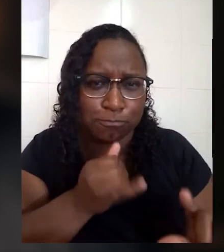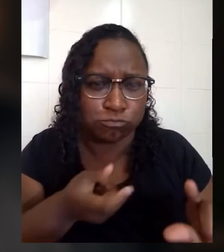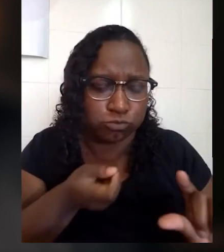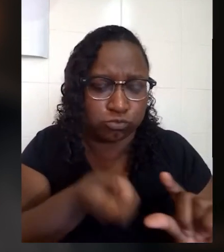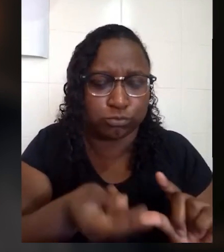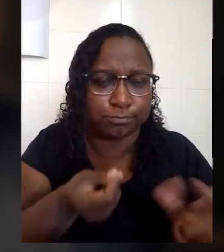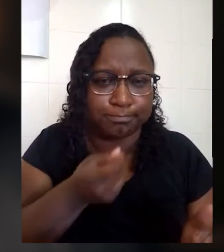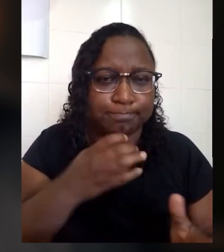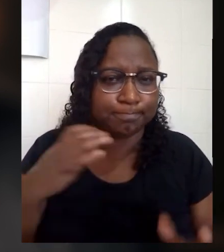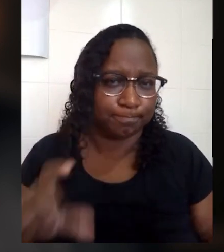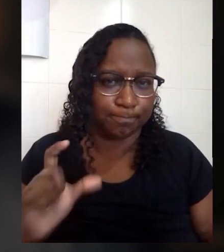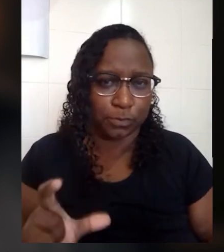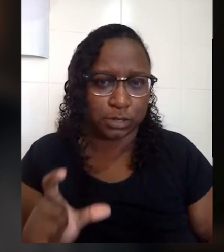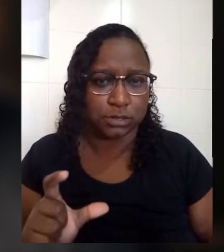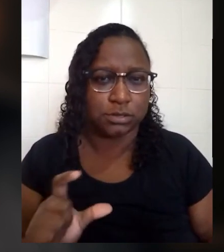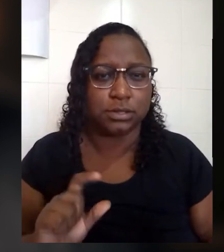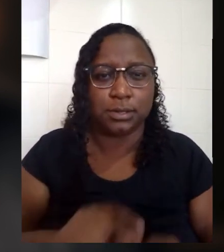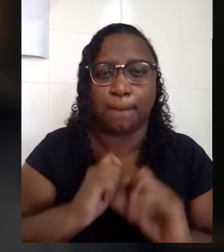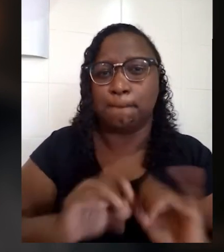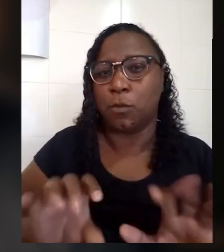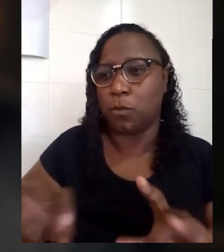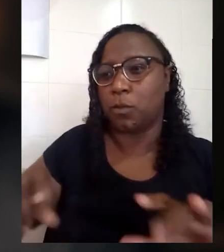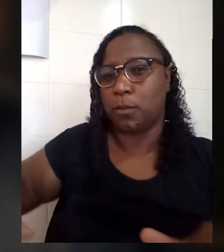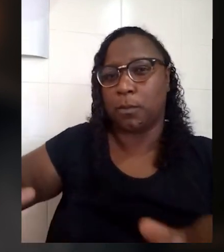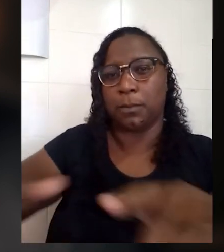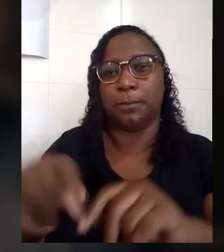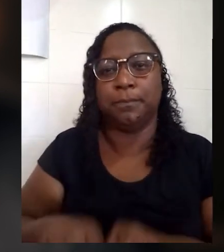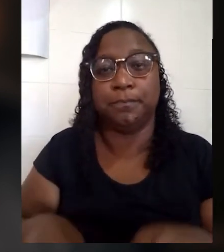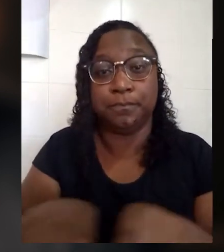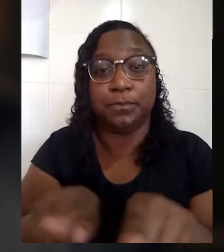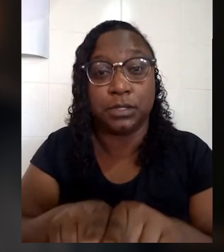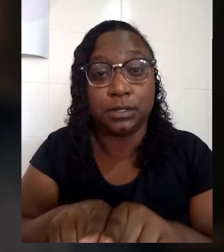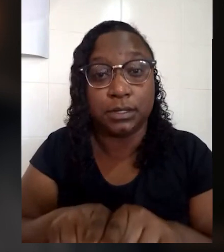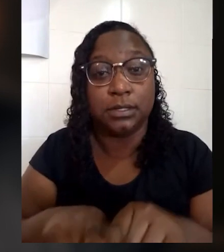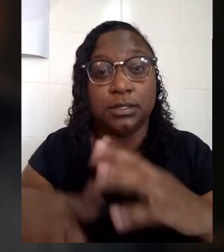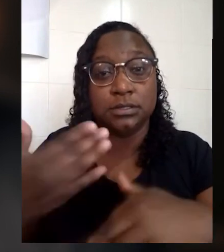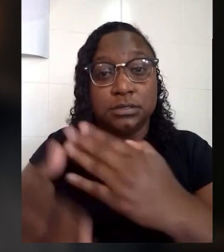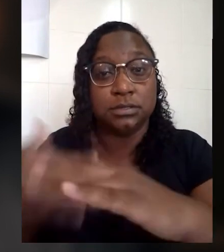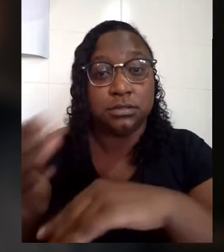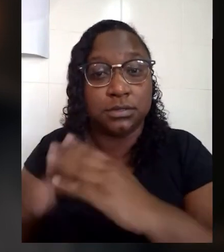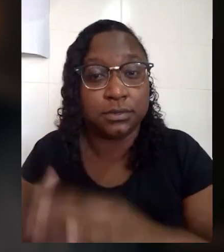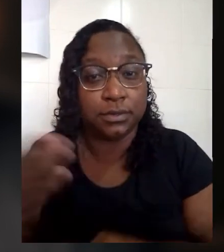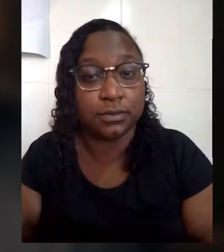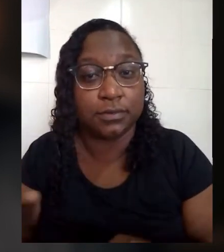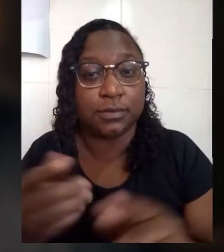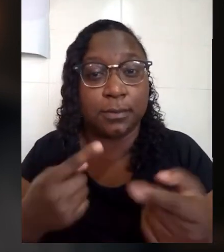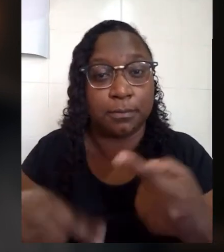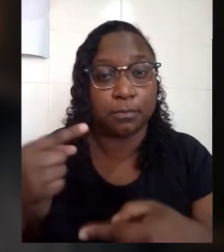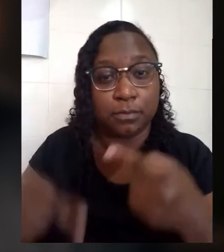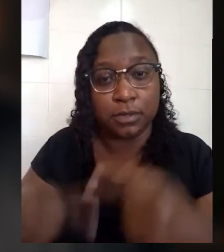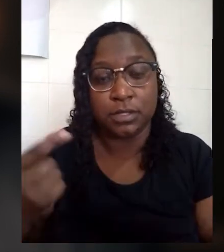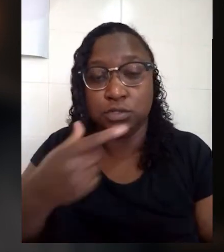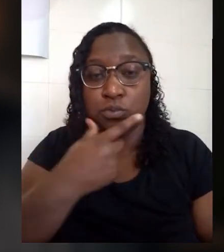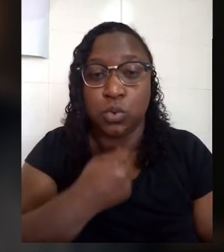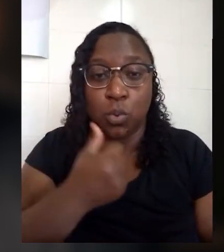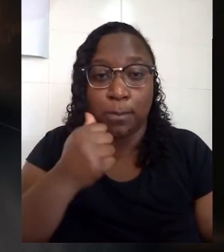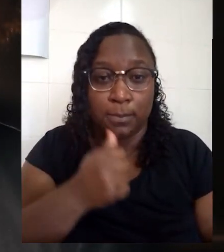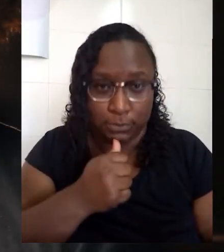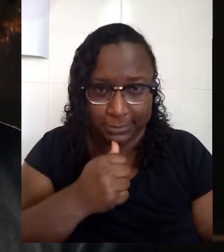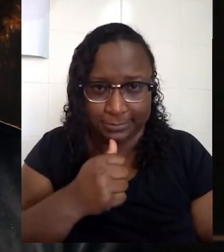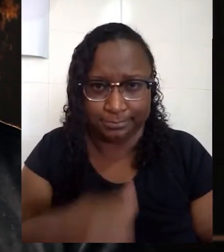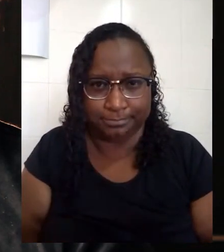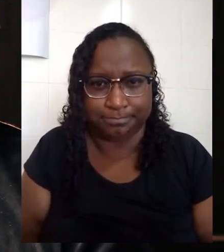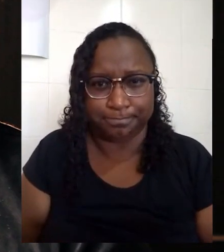microcrédito e cooperativos. Desenvolver e ou manter políticas que reduzam as desigualdades econômicas entre homens e mulheres.